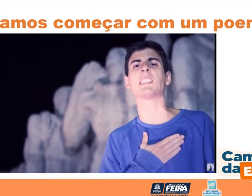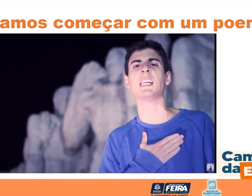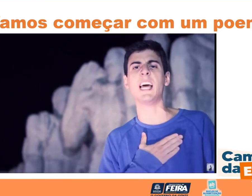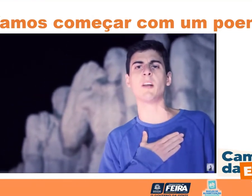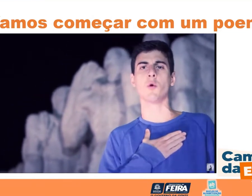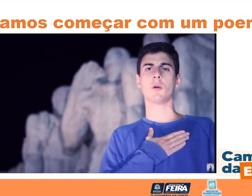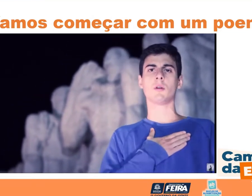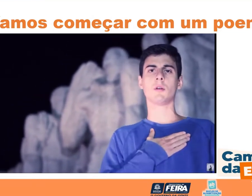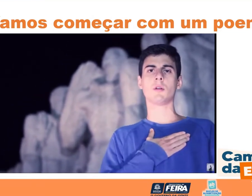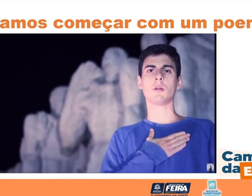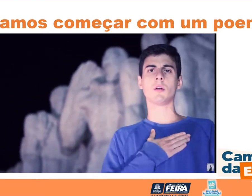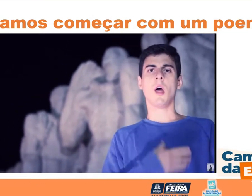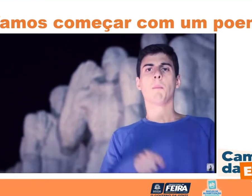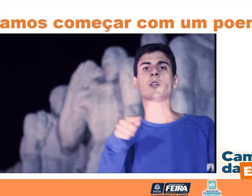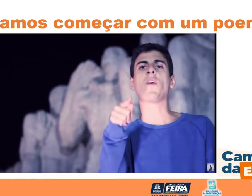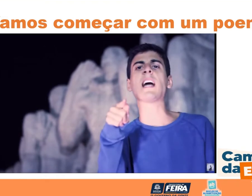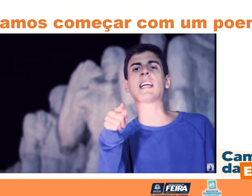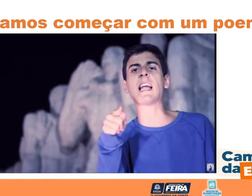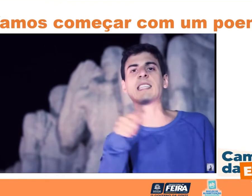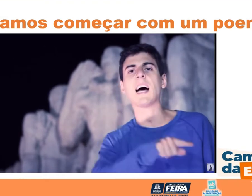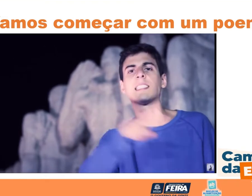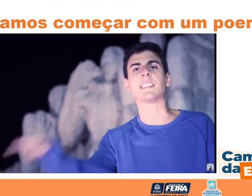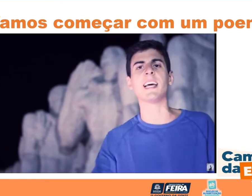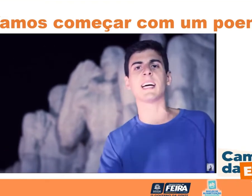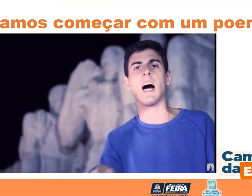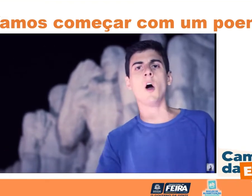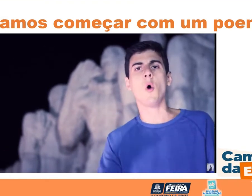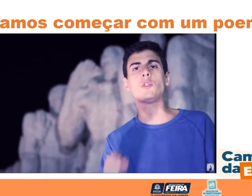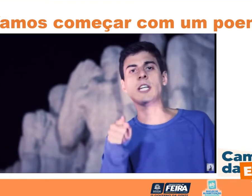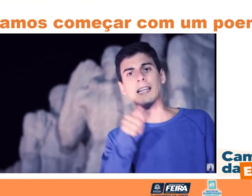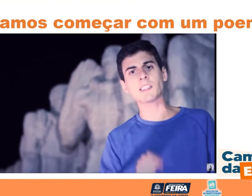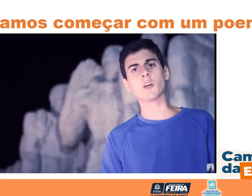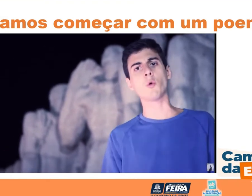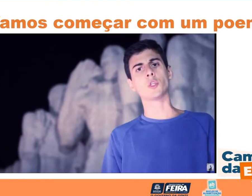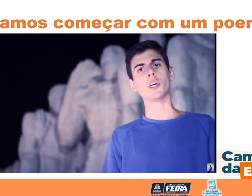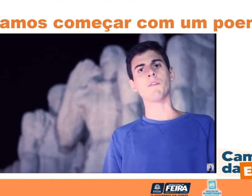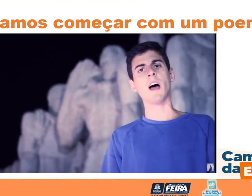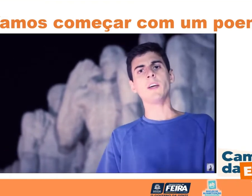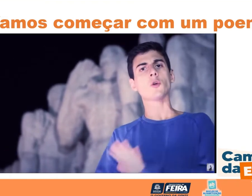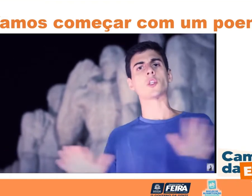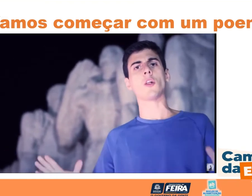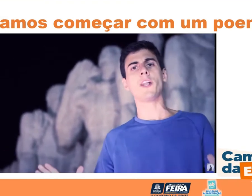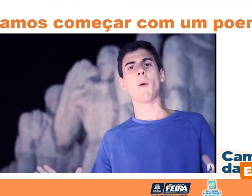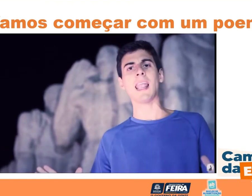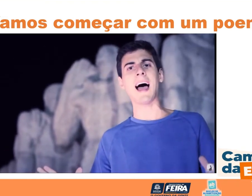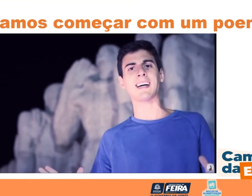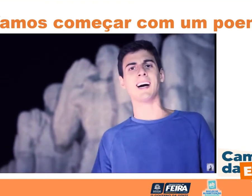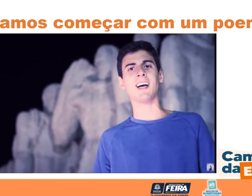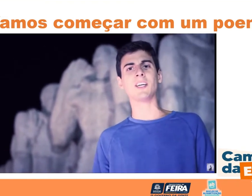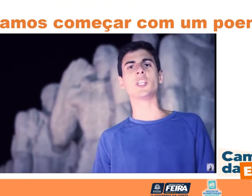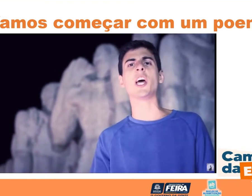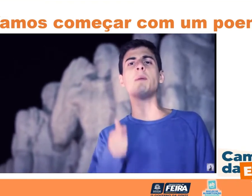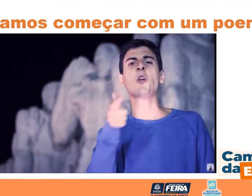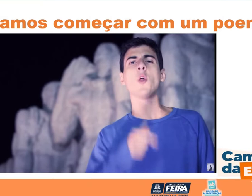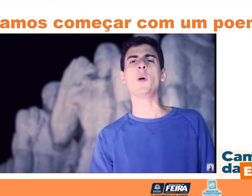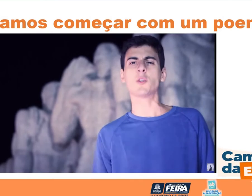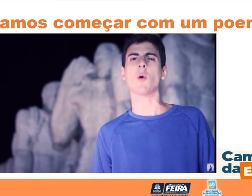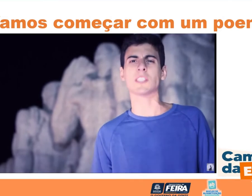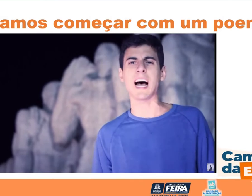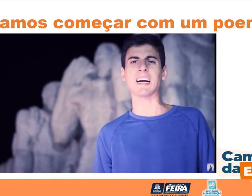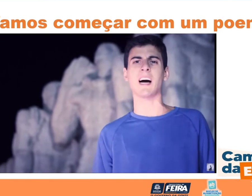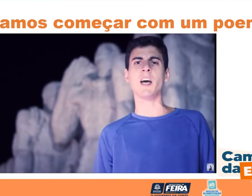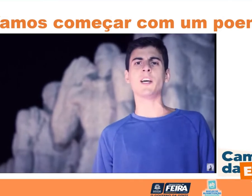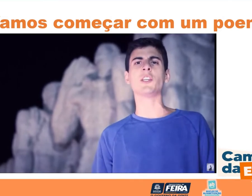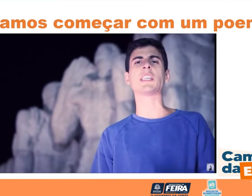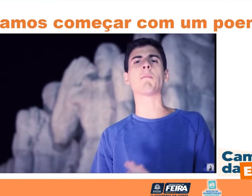ser brasileiro. Pois foi daquela terra seca, onde nada se cultiva e o solo não alaga, que germinou Luiz